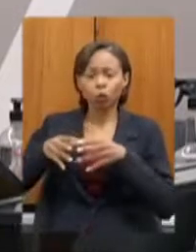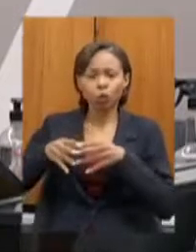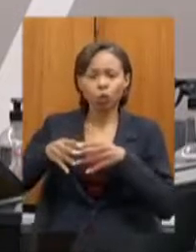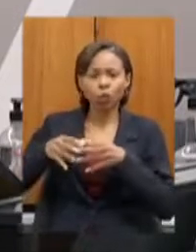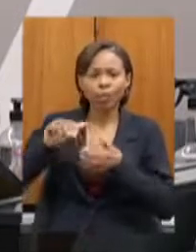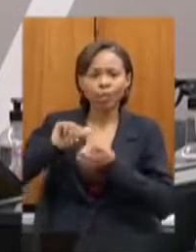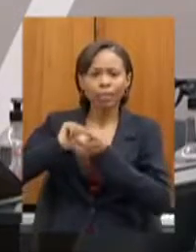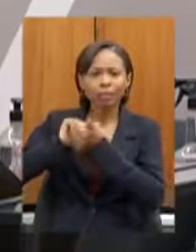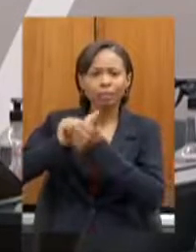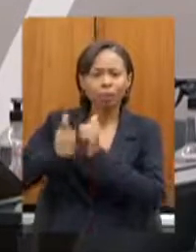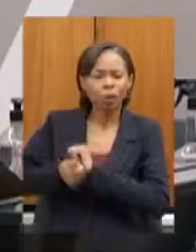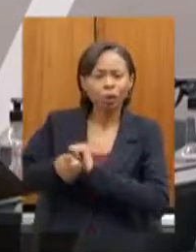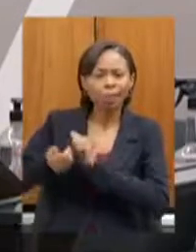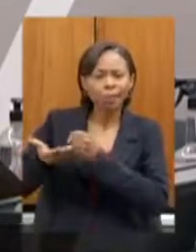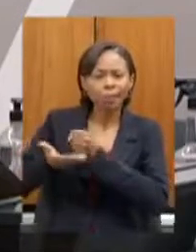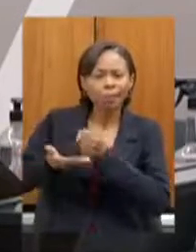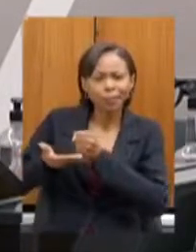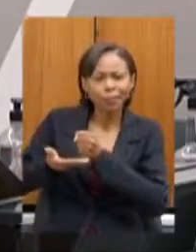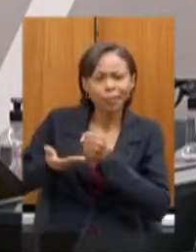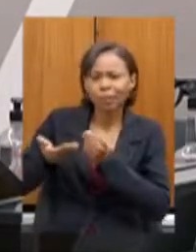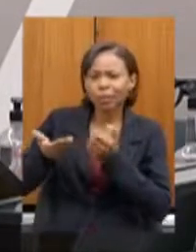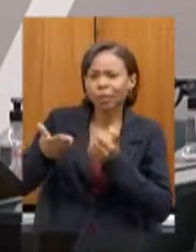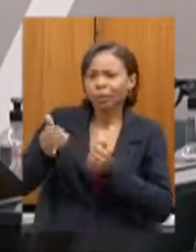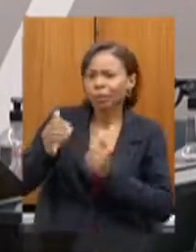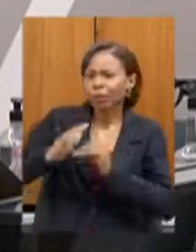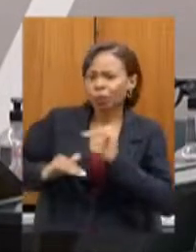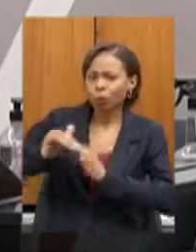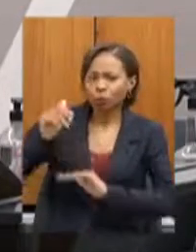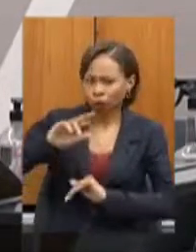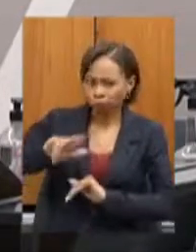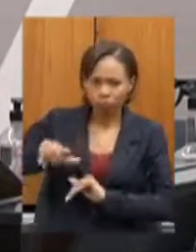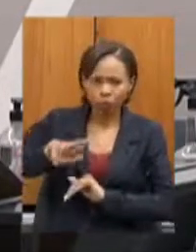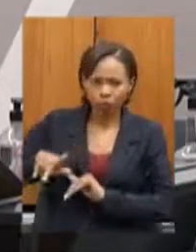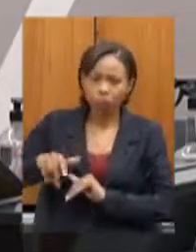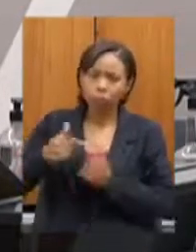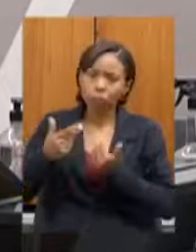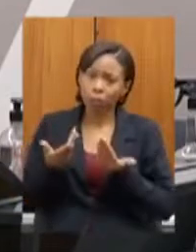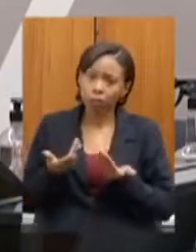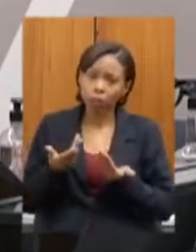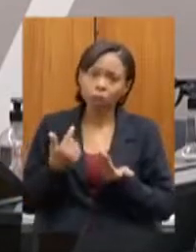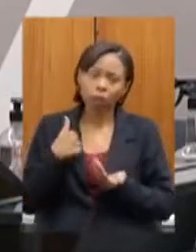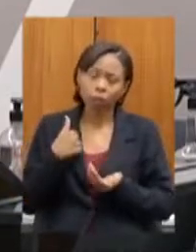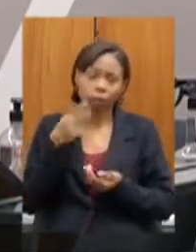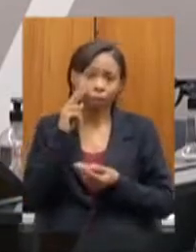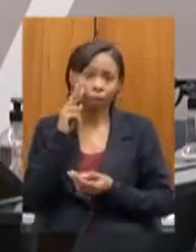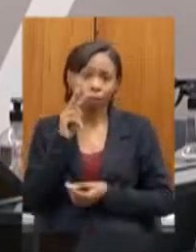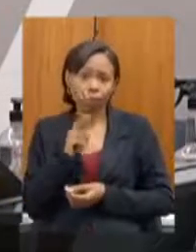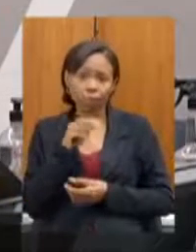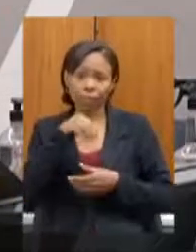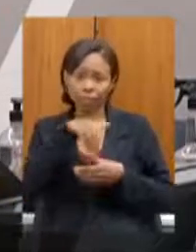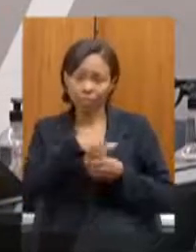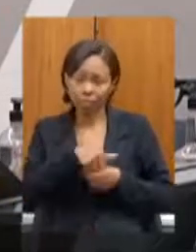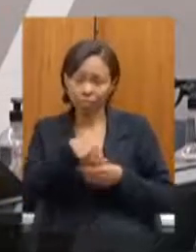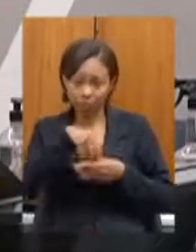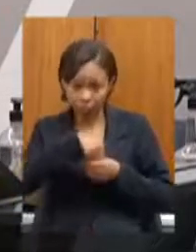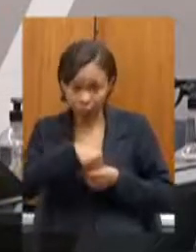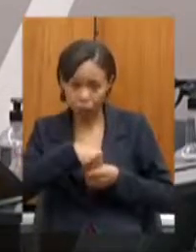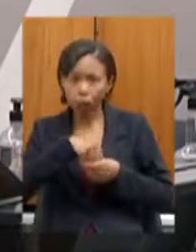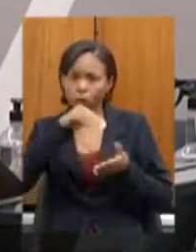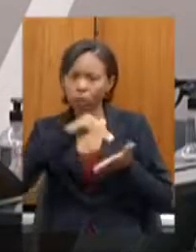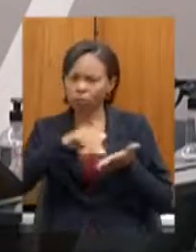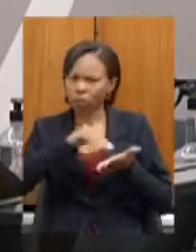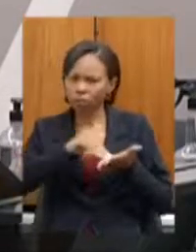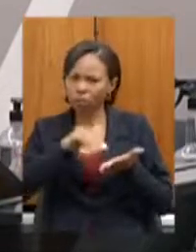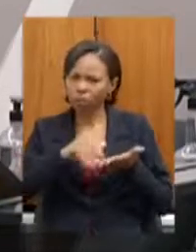provavelmente isso estava no planejamento da CEINFRA dessa desse desalojar as federações